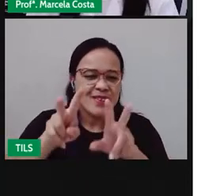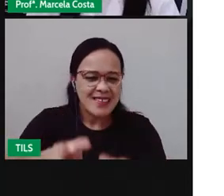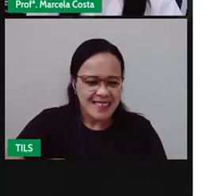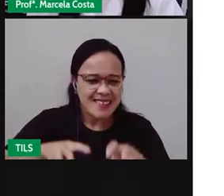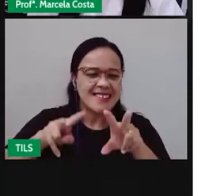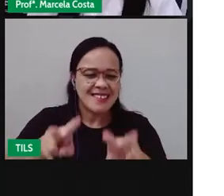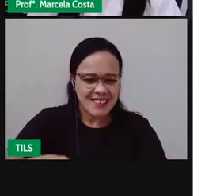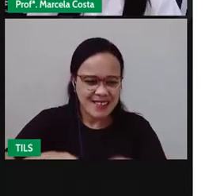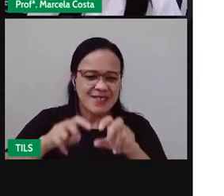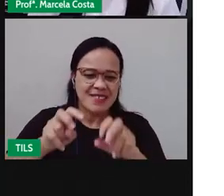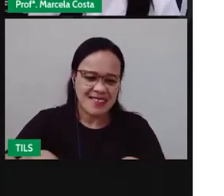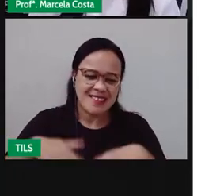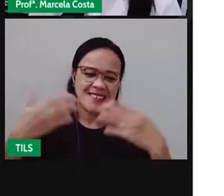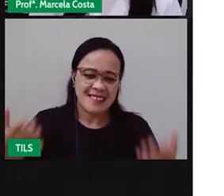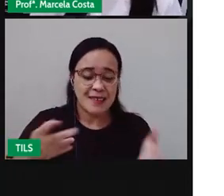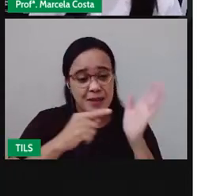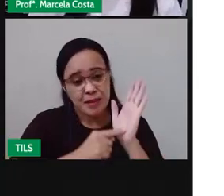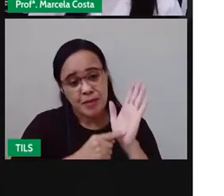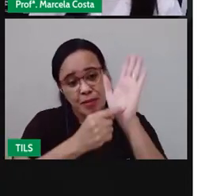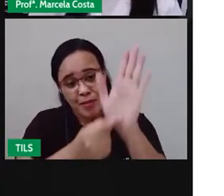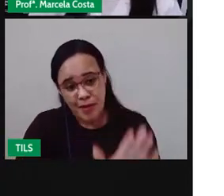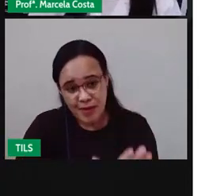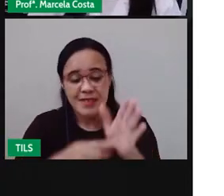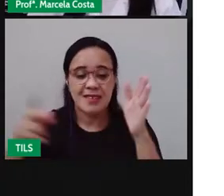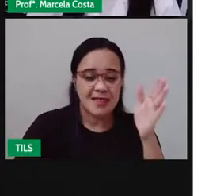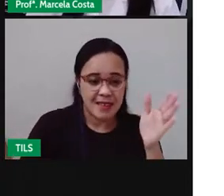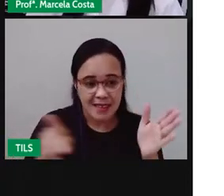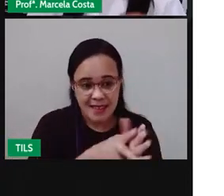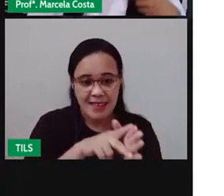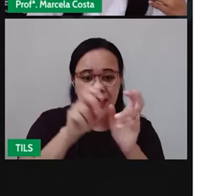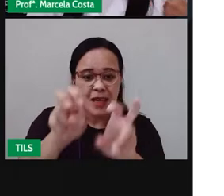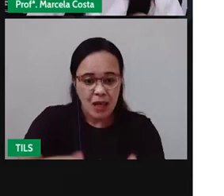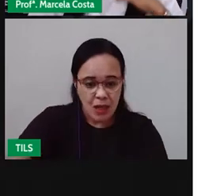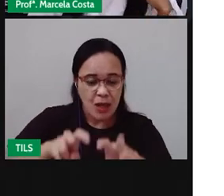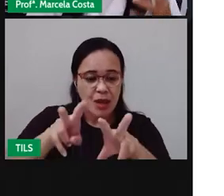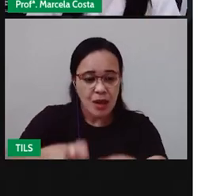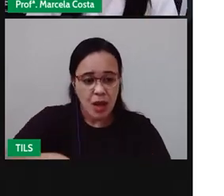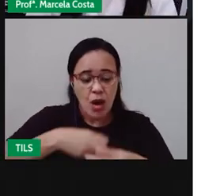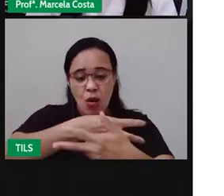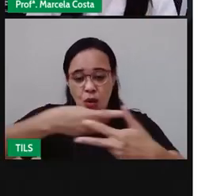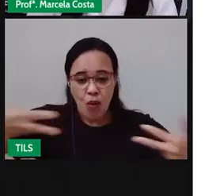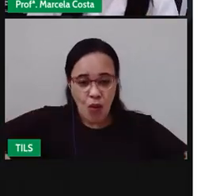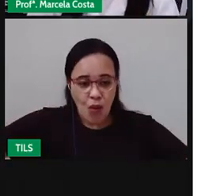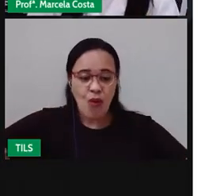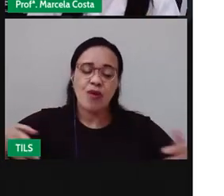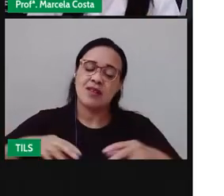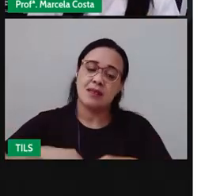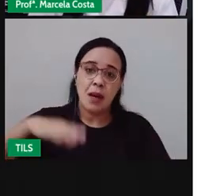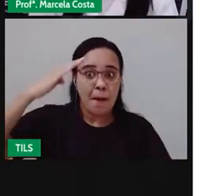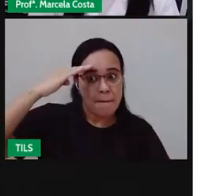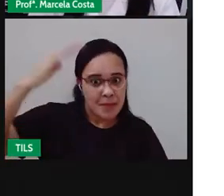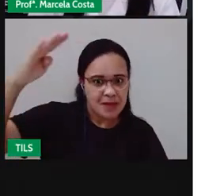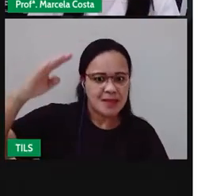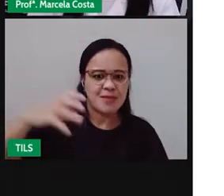mostrar produtos agrícolas de plantas principalmente